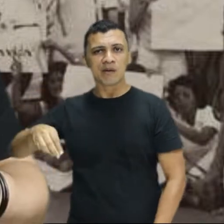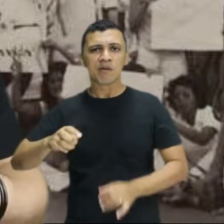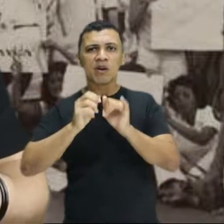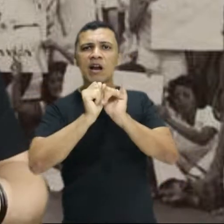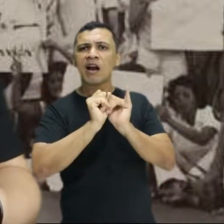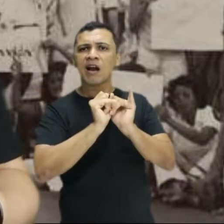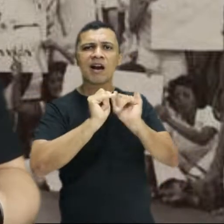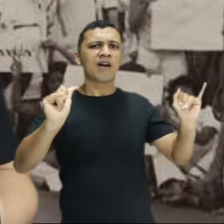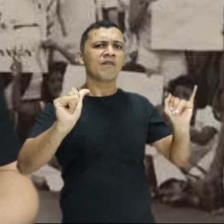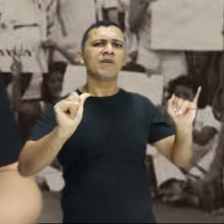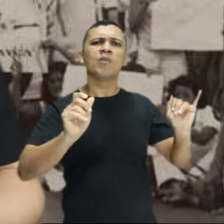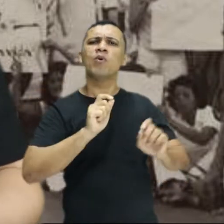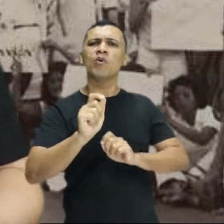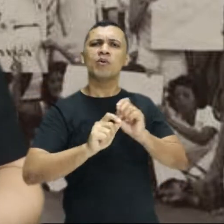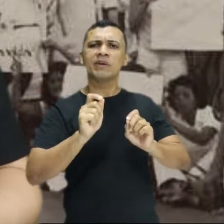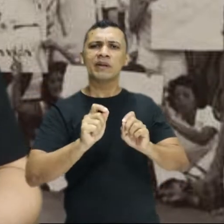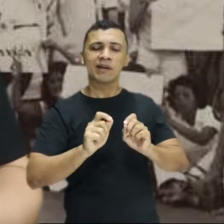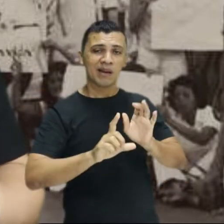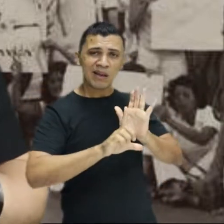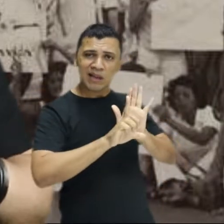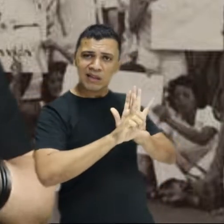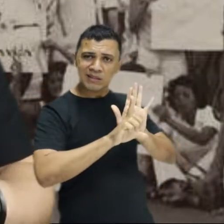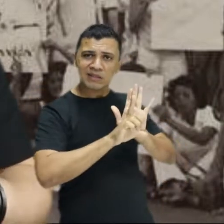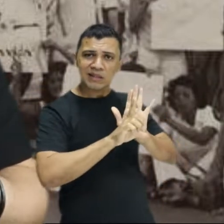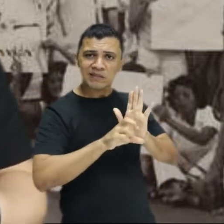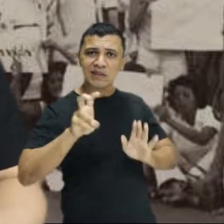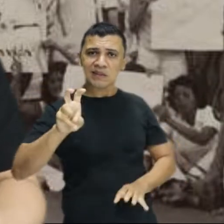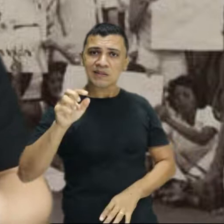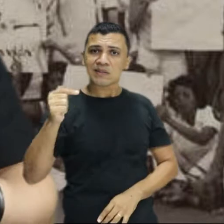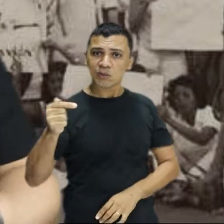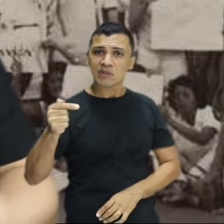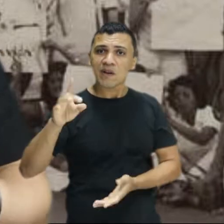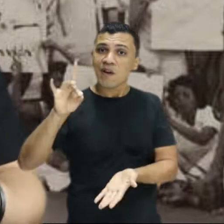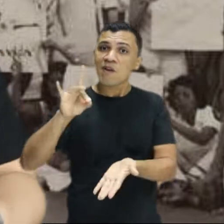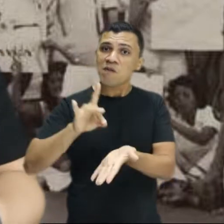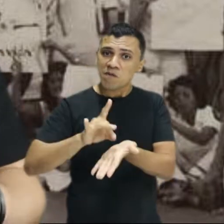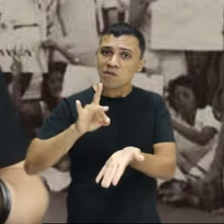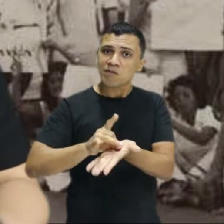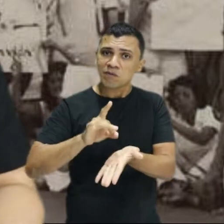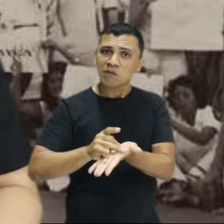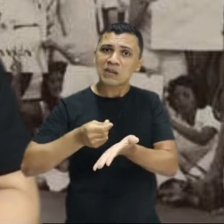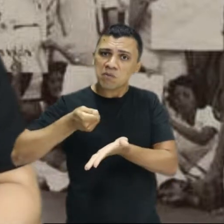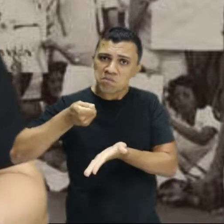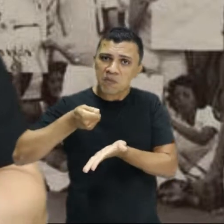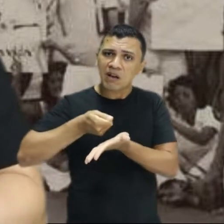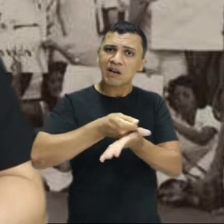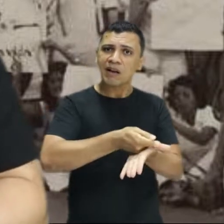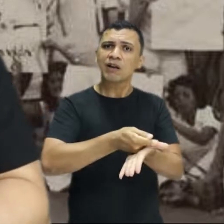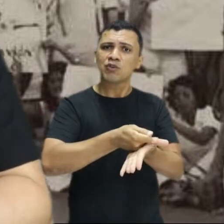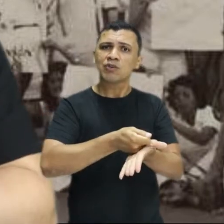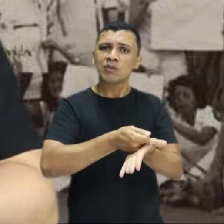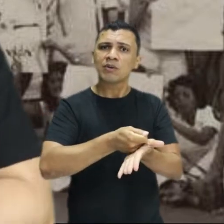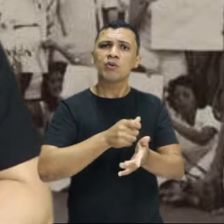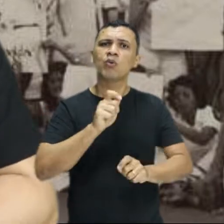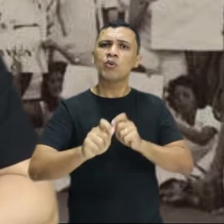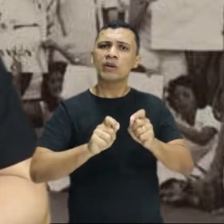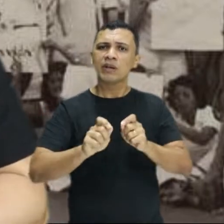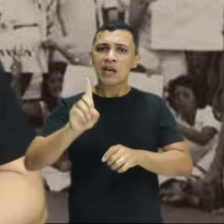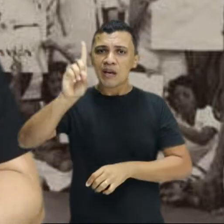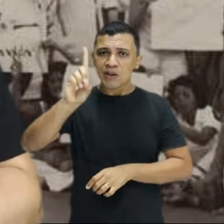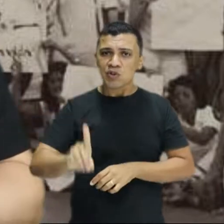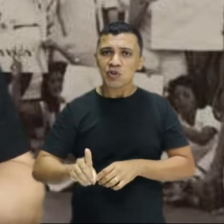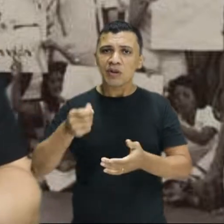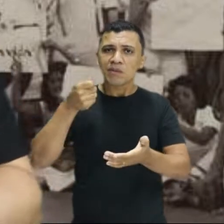afirmou que aquela lei de 57, ela, de fato, garantia aos estudantes o direito à meia